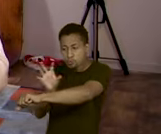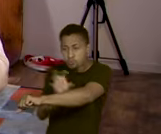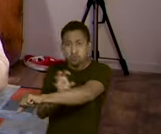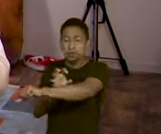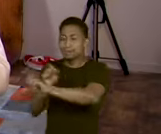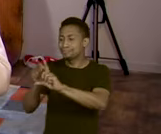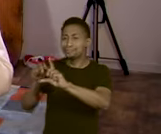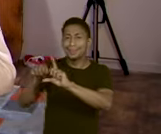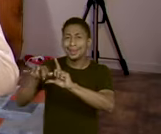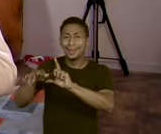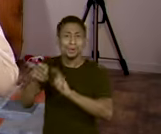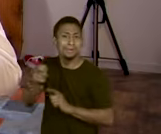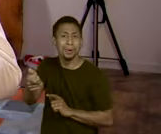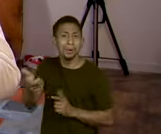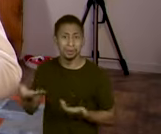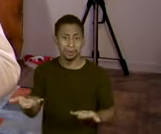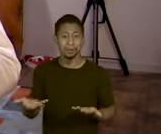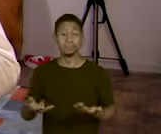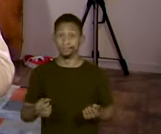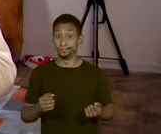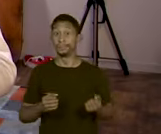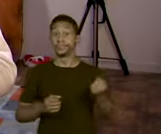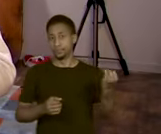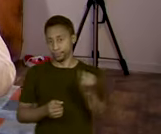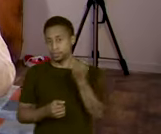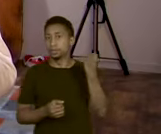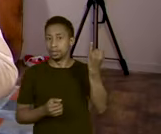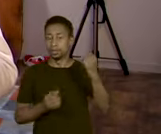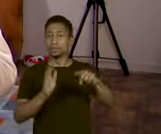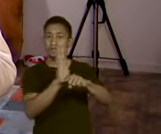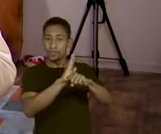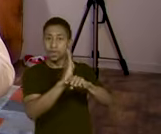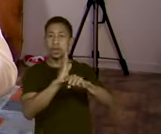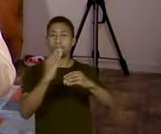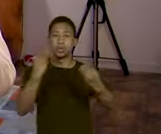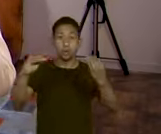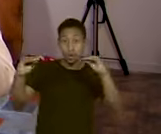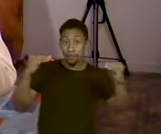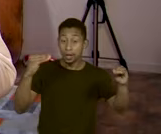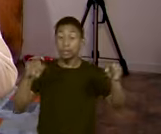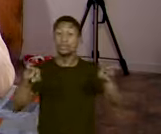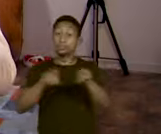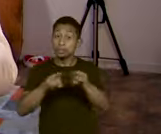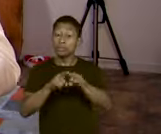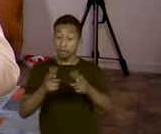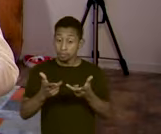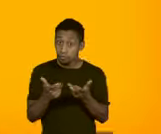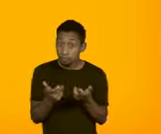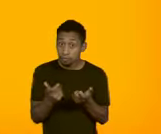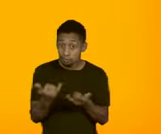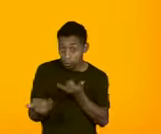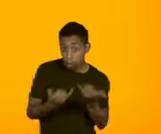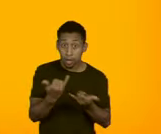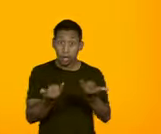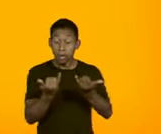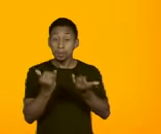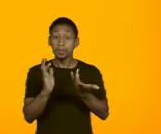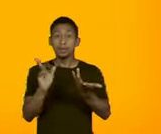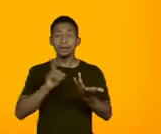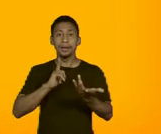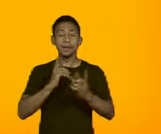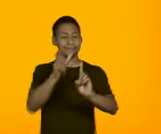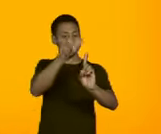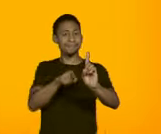alcance. É muito importante que os filmes, as novelas e até os videogames tenham bons personagens negros.